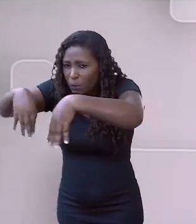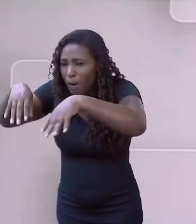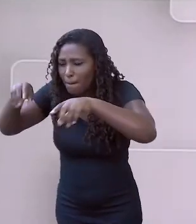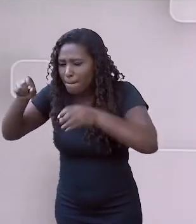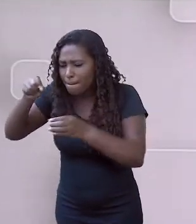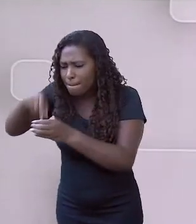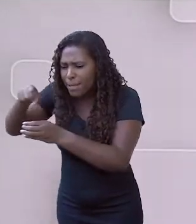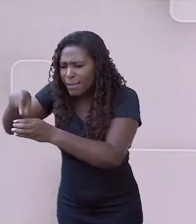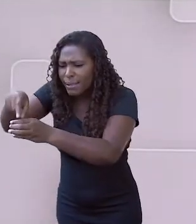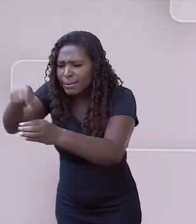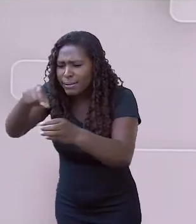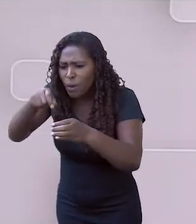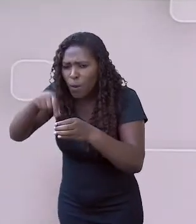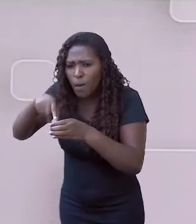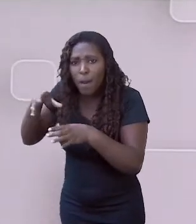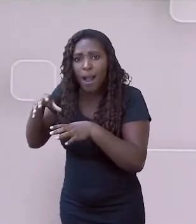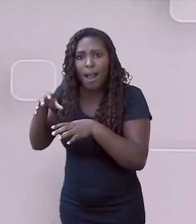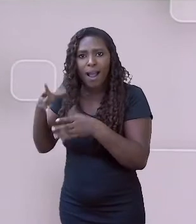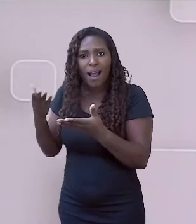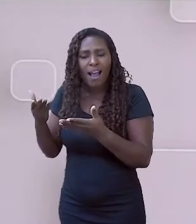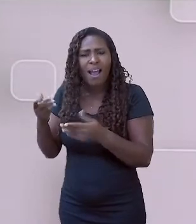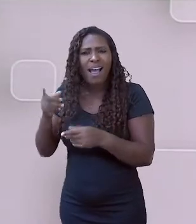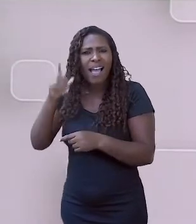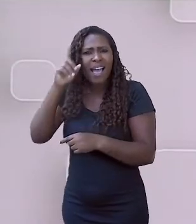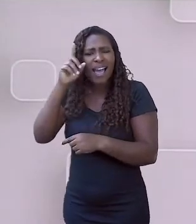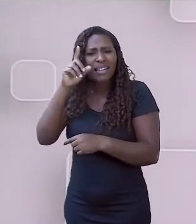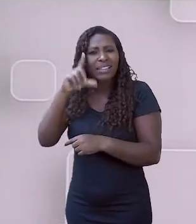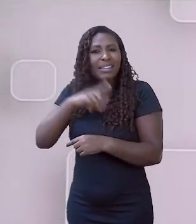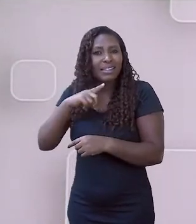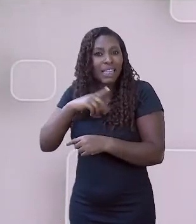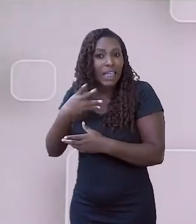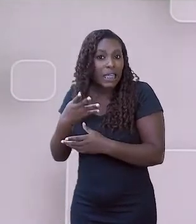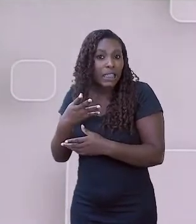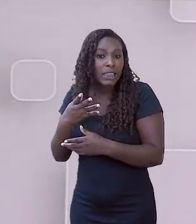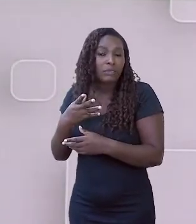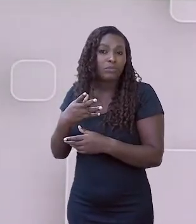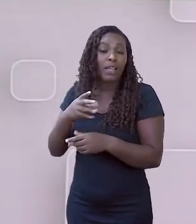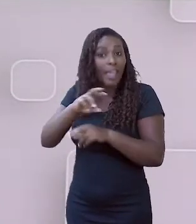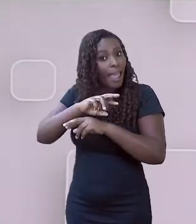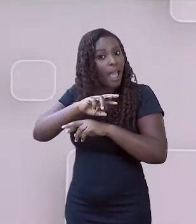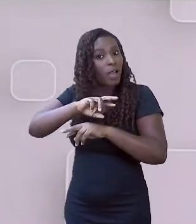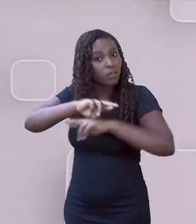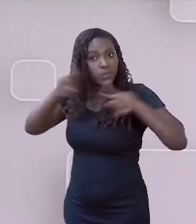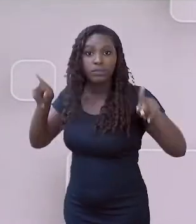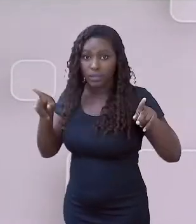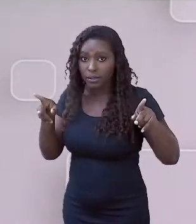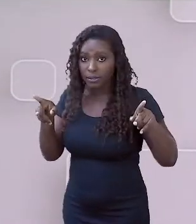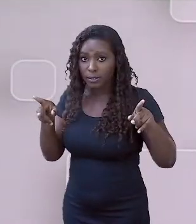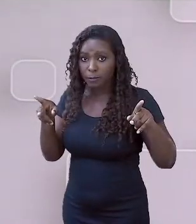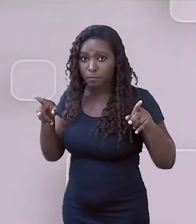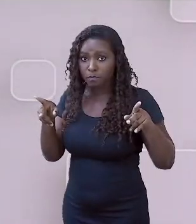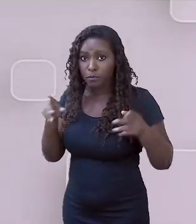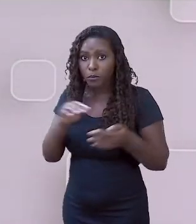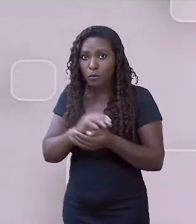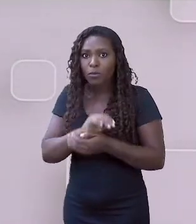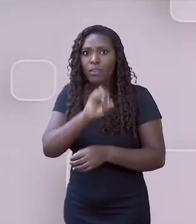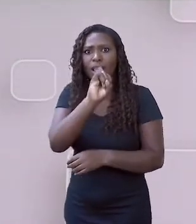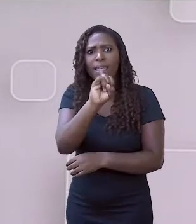Sudeste Asiático, é utilizado um tipo de agricultura, risicultura, quer dizer,